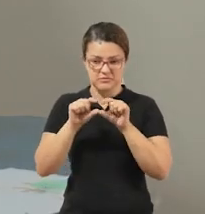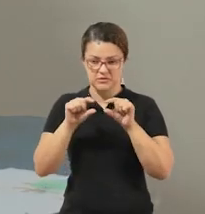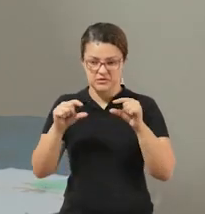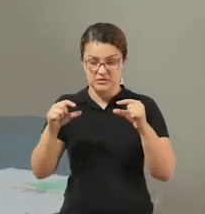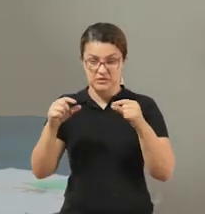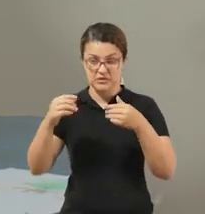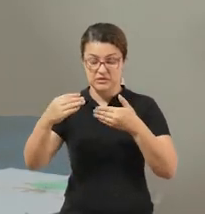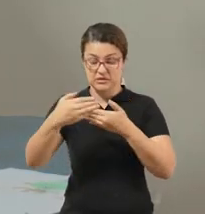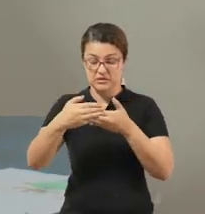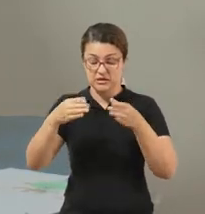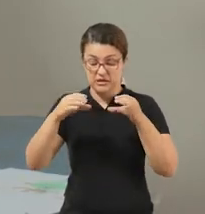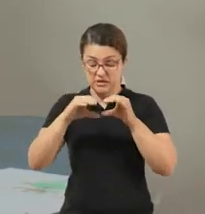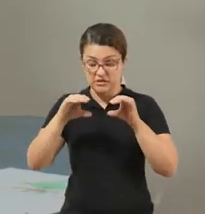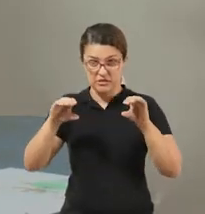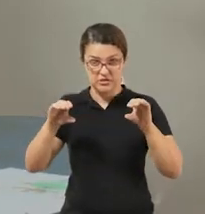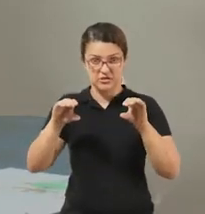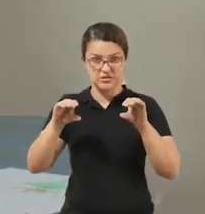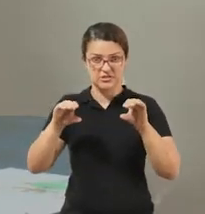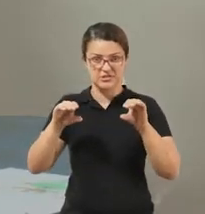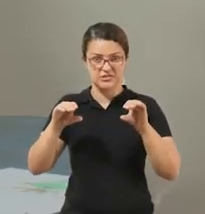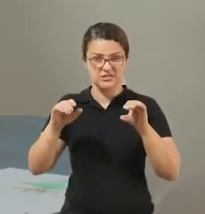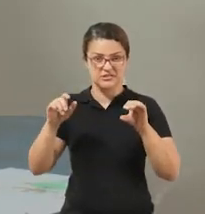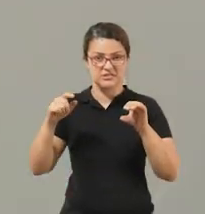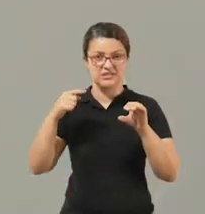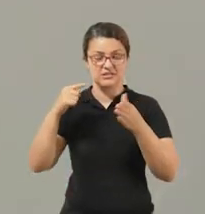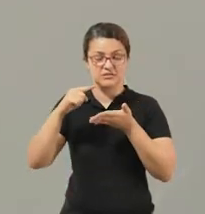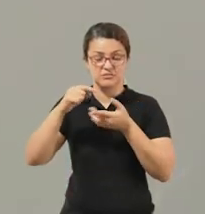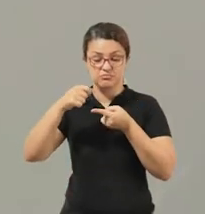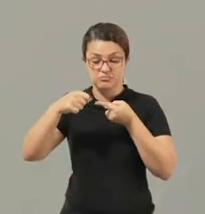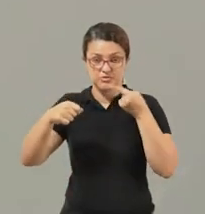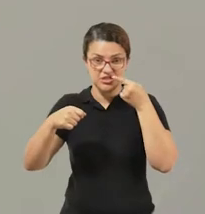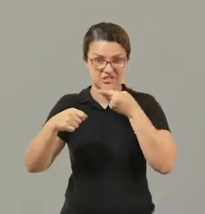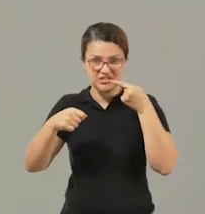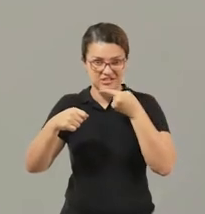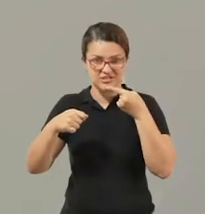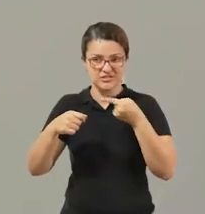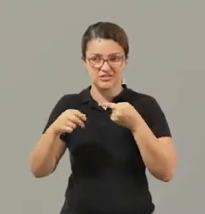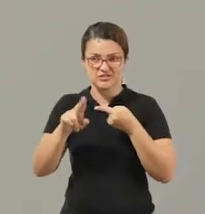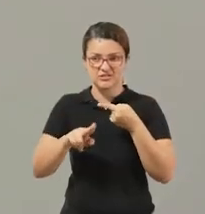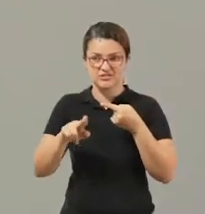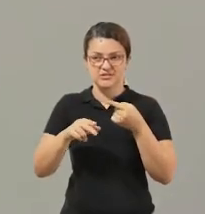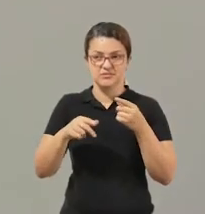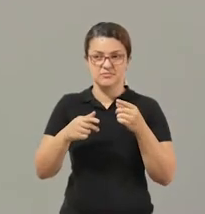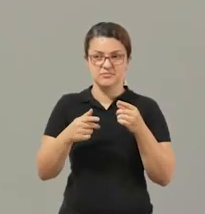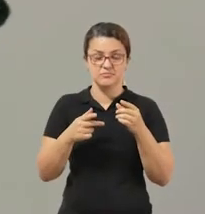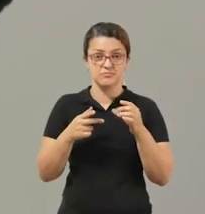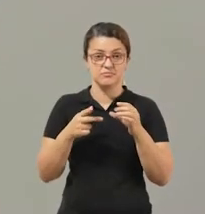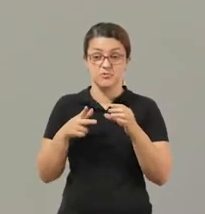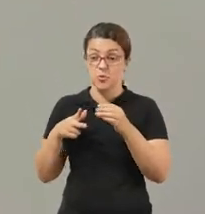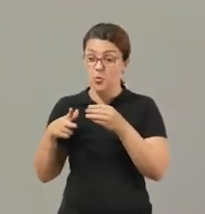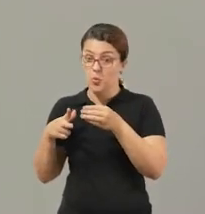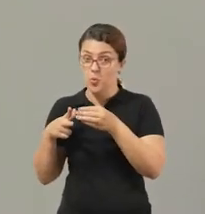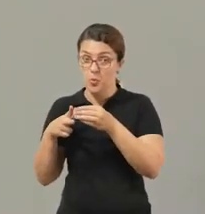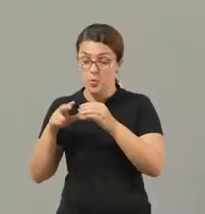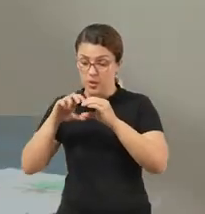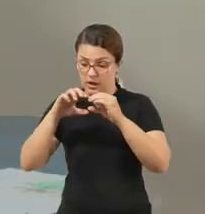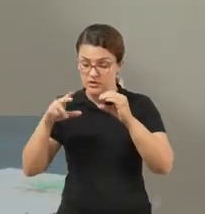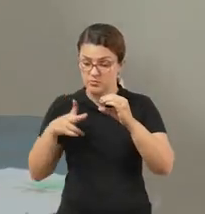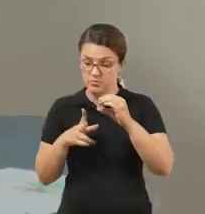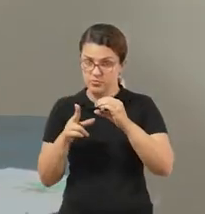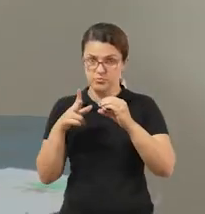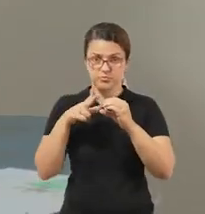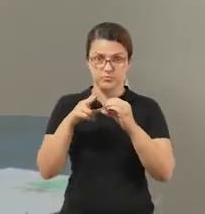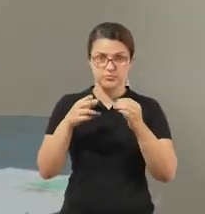pasta de dente, aonde eu encapei, cortei metade para fazer um bracinho, cortei o outro para fazer o bracinho e